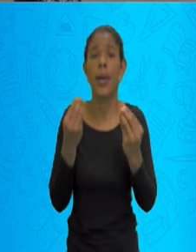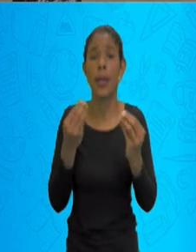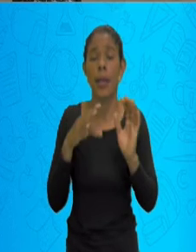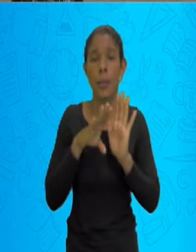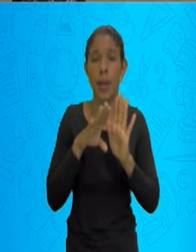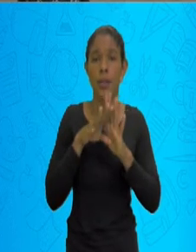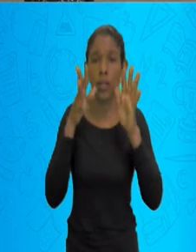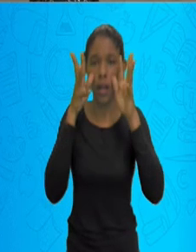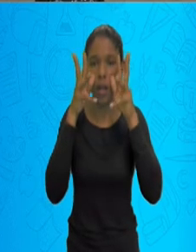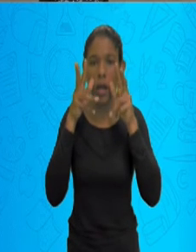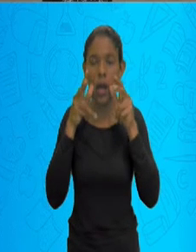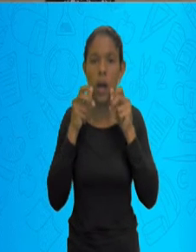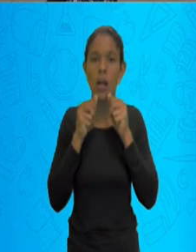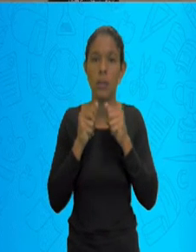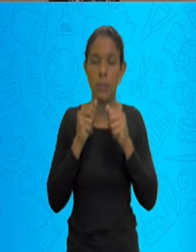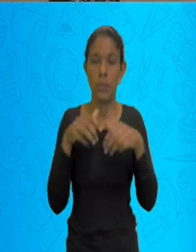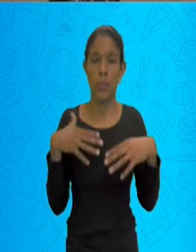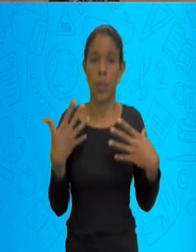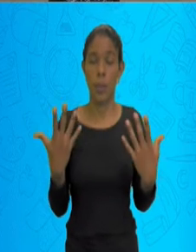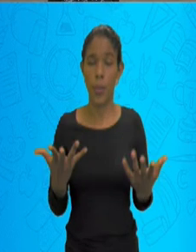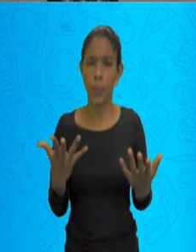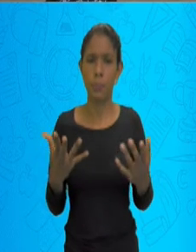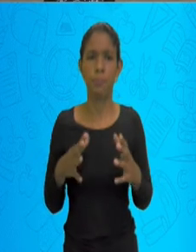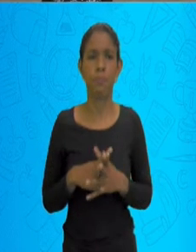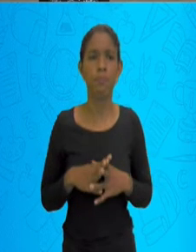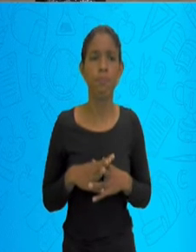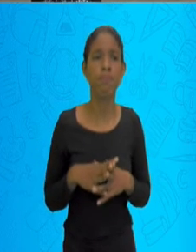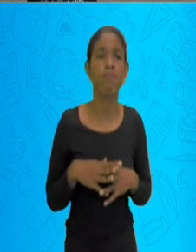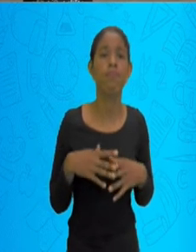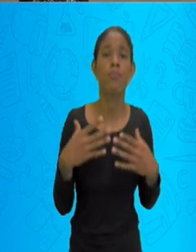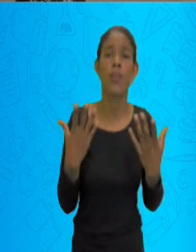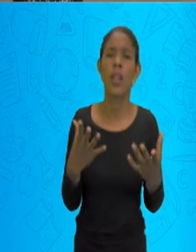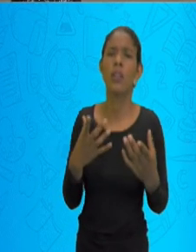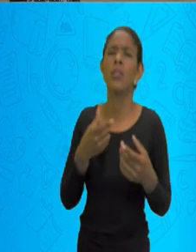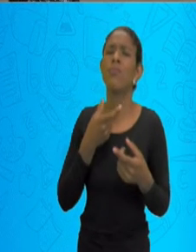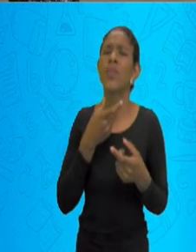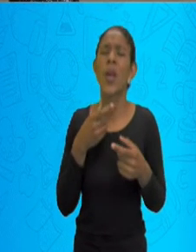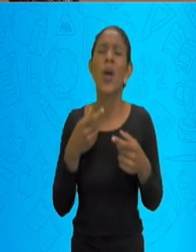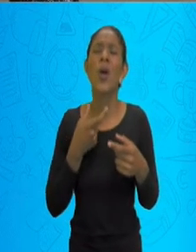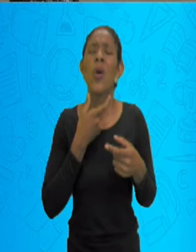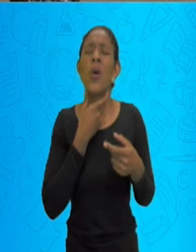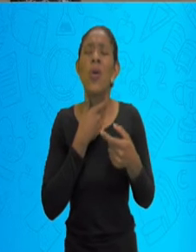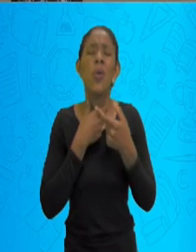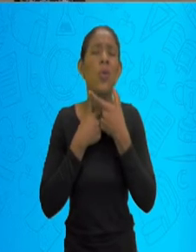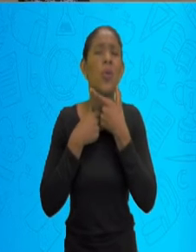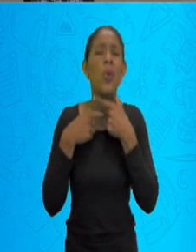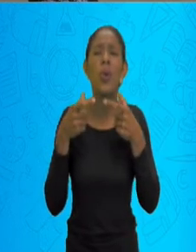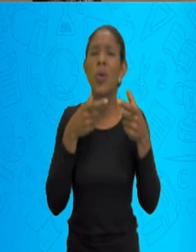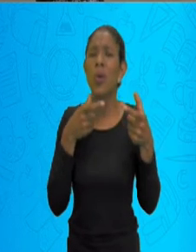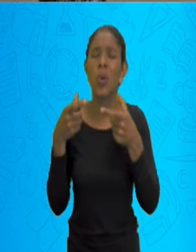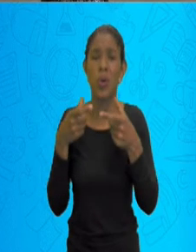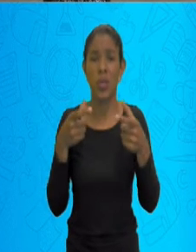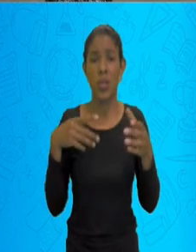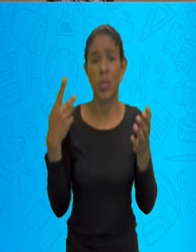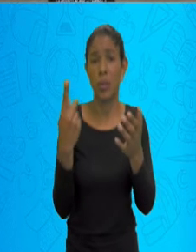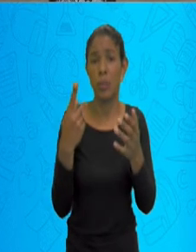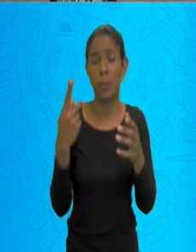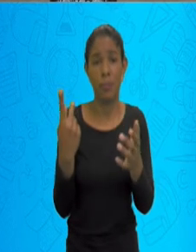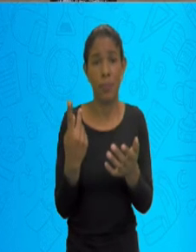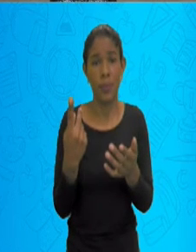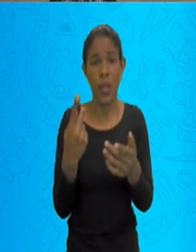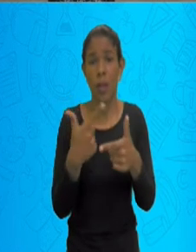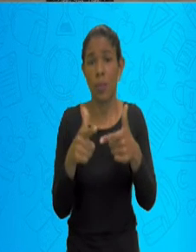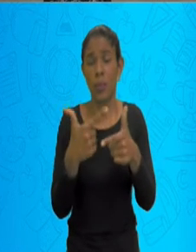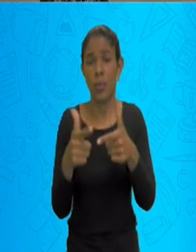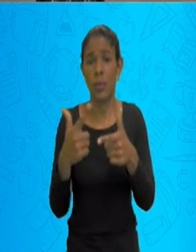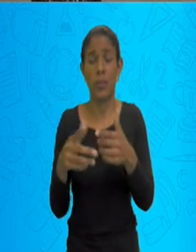Quais são as regiões mais atingidas? É faringe, laringe, a traqueia, toda